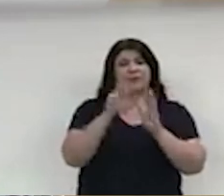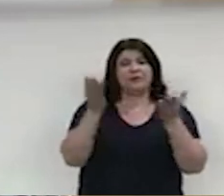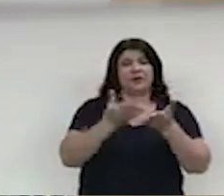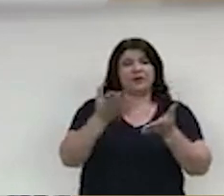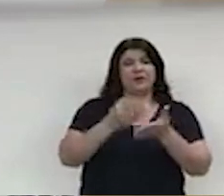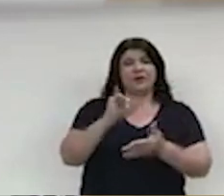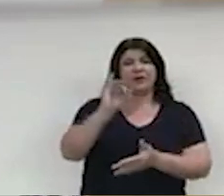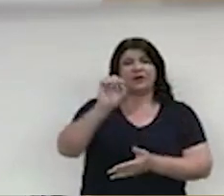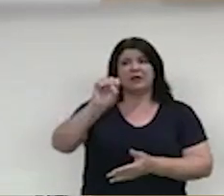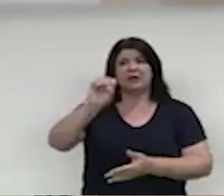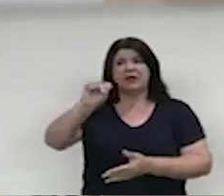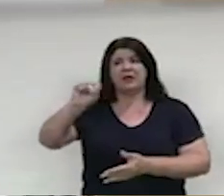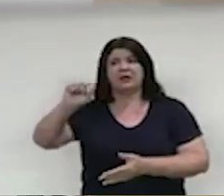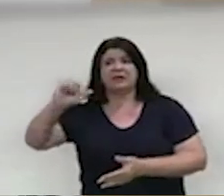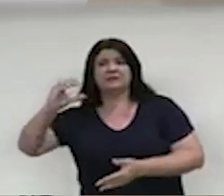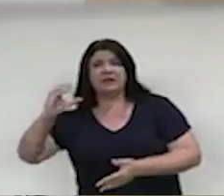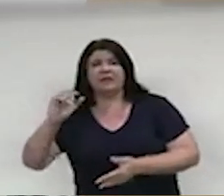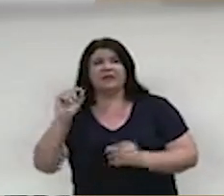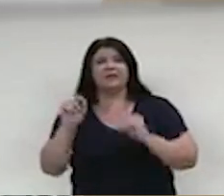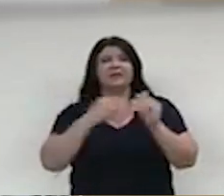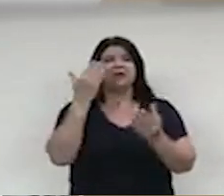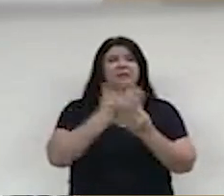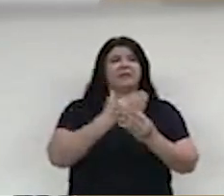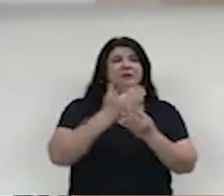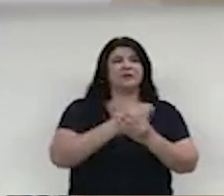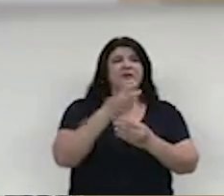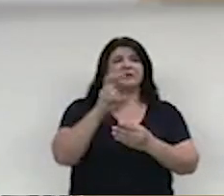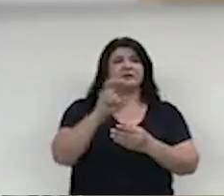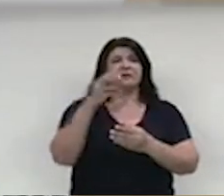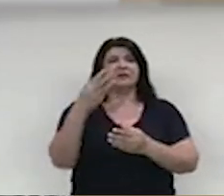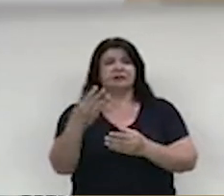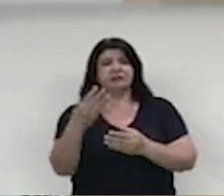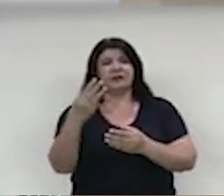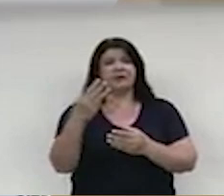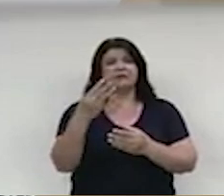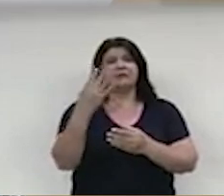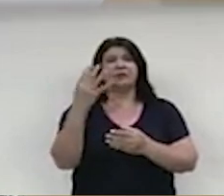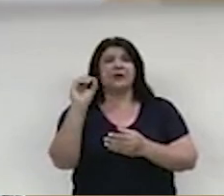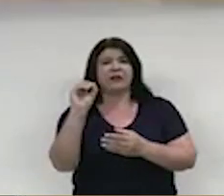conforme os autos do processo administrativo 5340, de 2008.